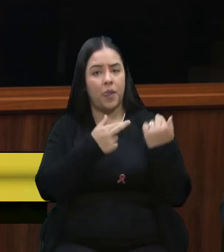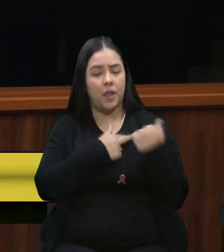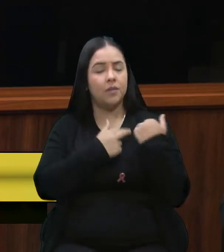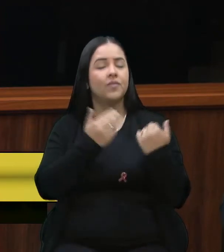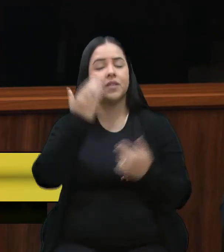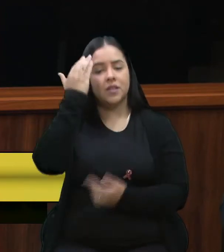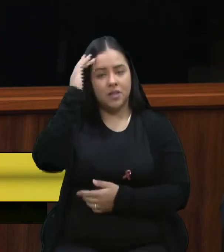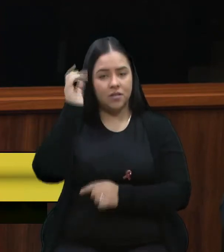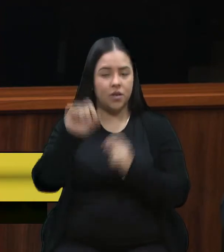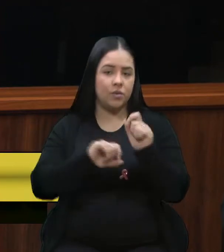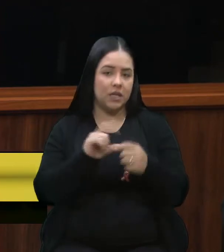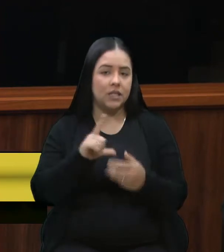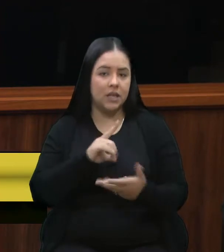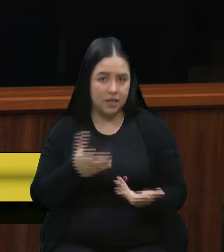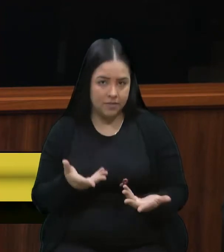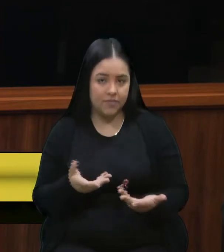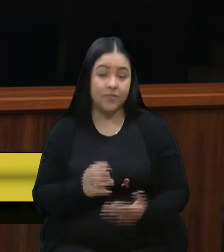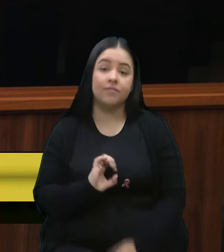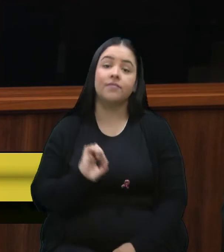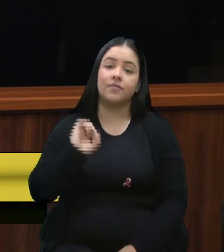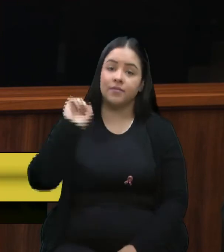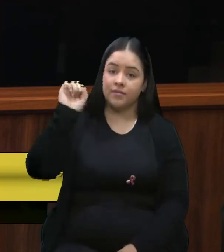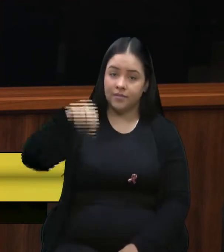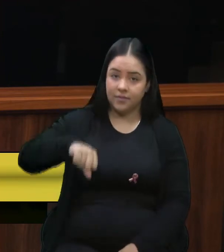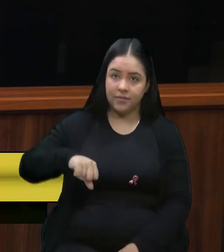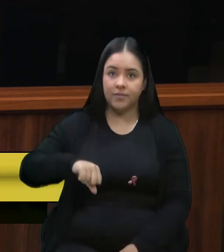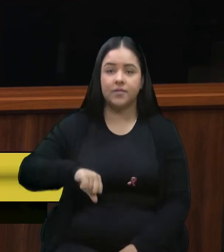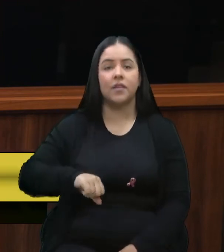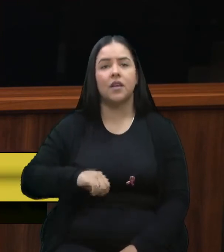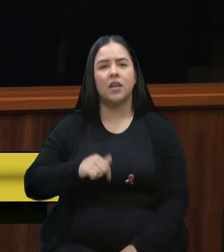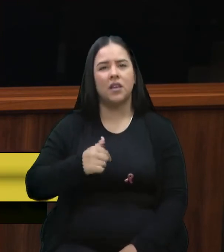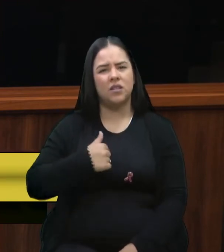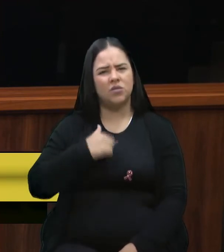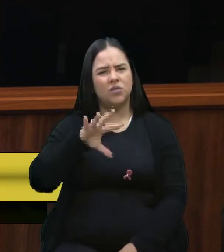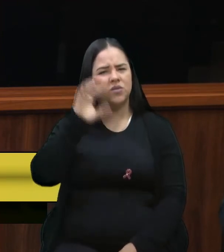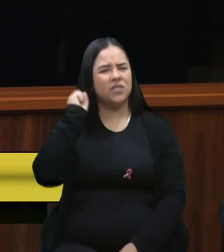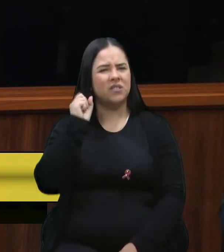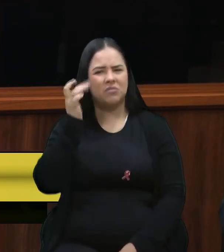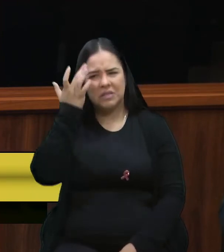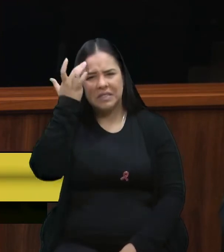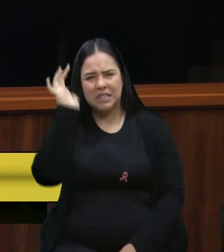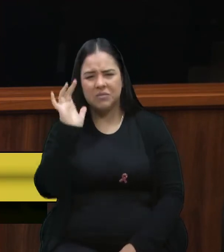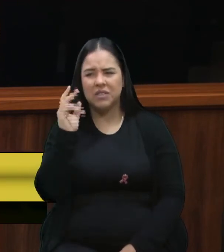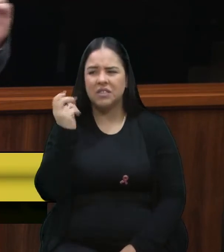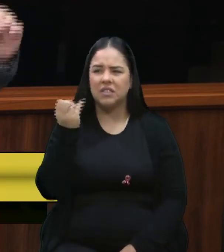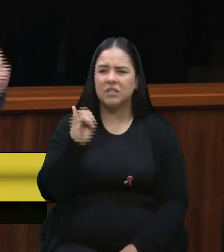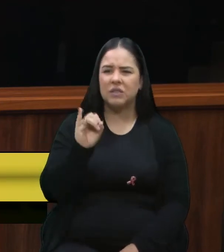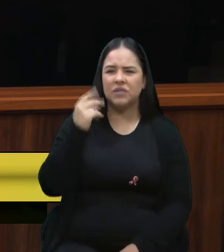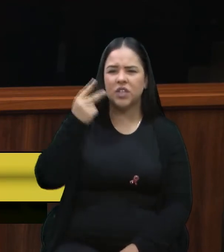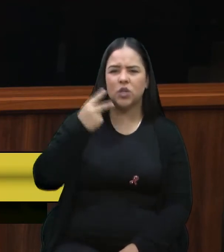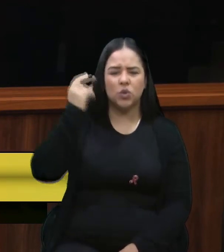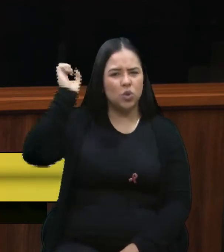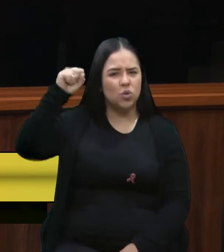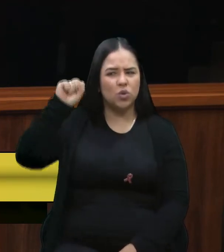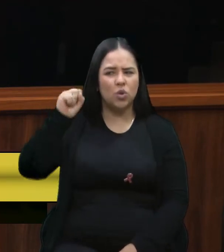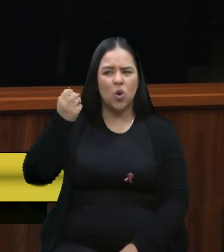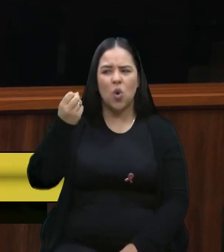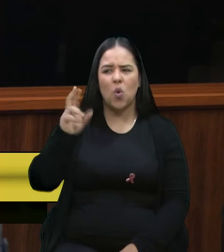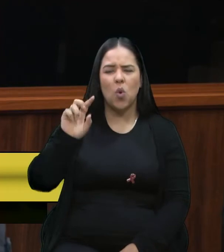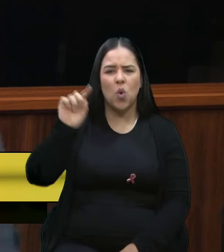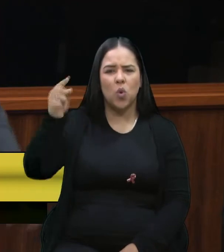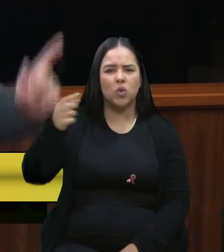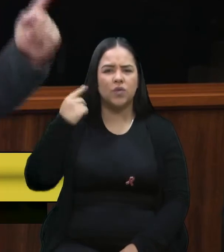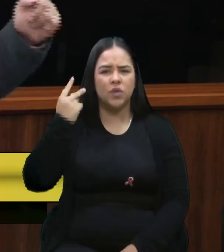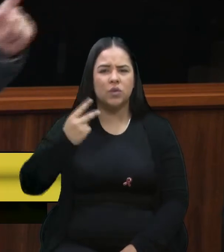condições, de que sim. E eu acho que eu ouvi, não sei se foi o vereador Xuxa ou algum outro vereador, que